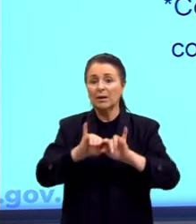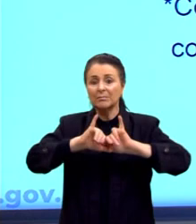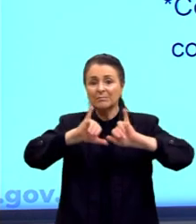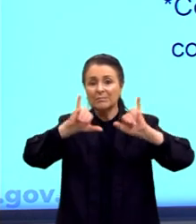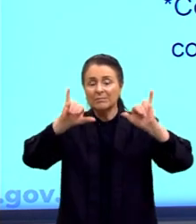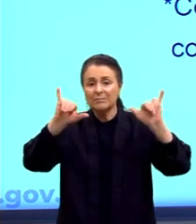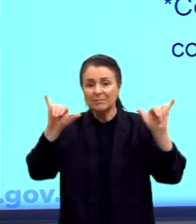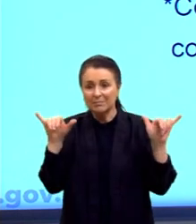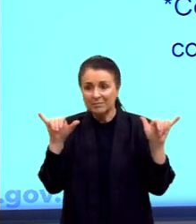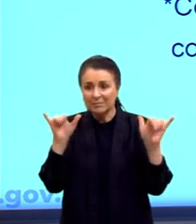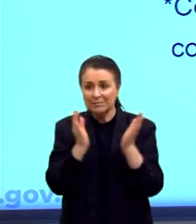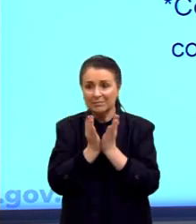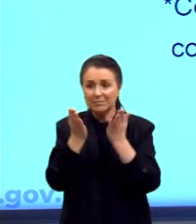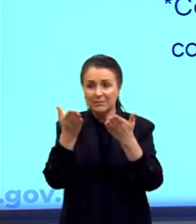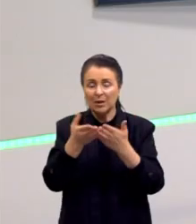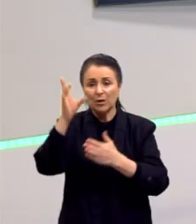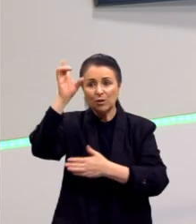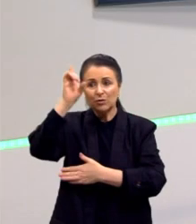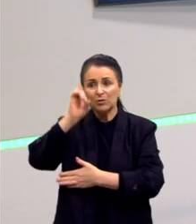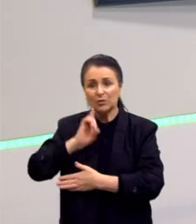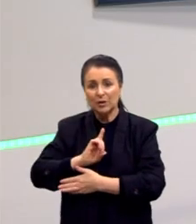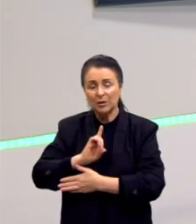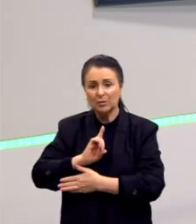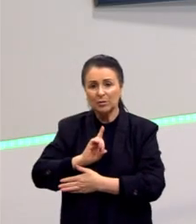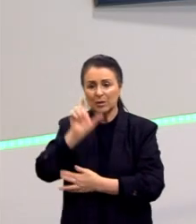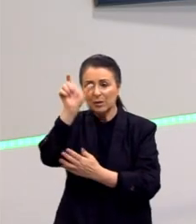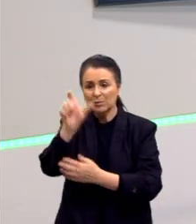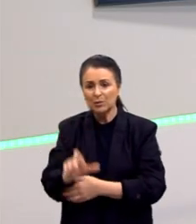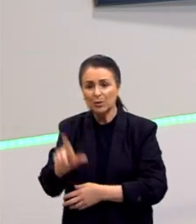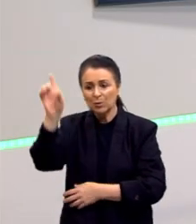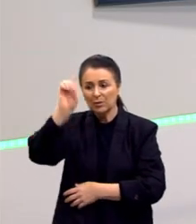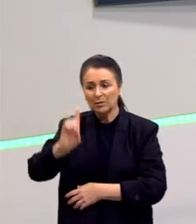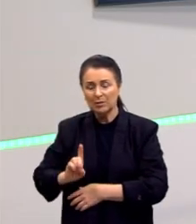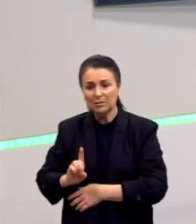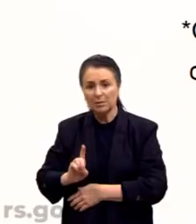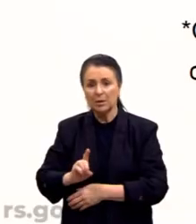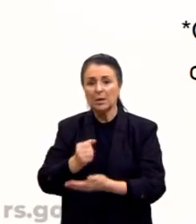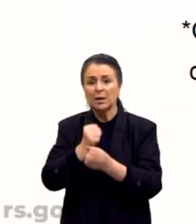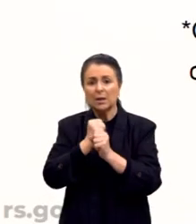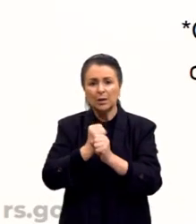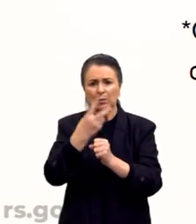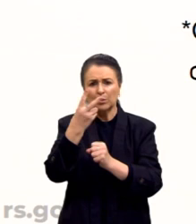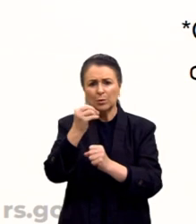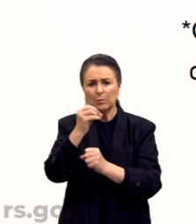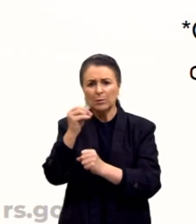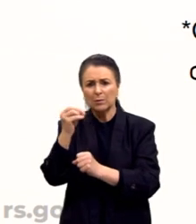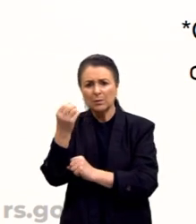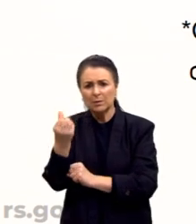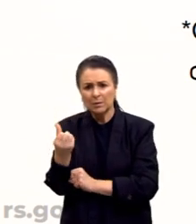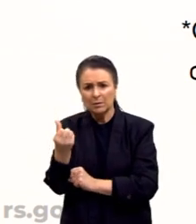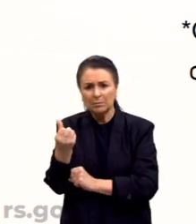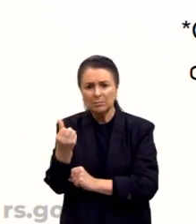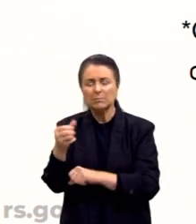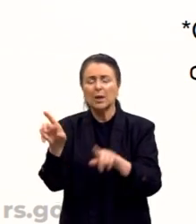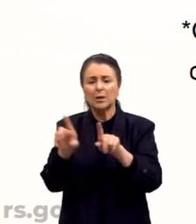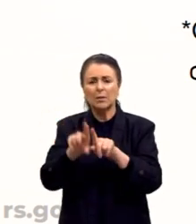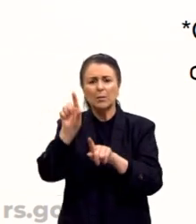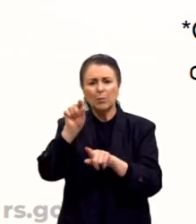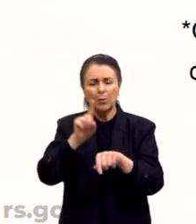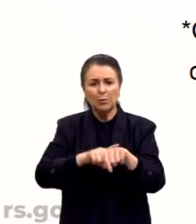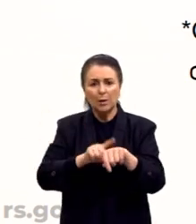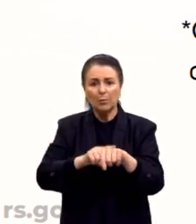Direitos das Pessoas com Deficiência, 2006. Vejam só, é muito recente. E aí as famílias